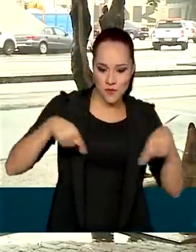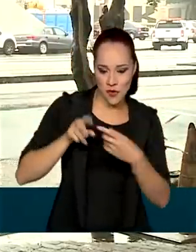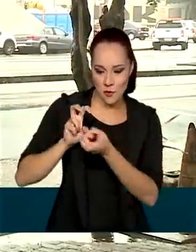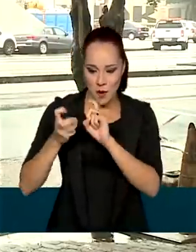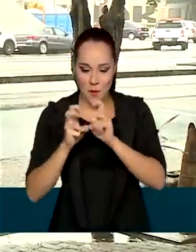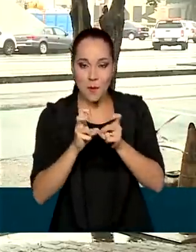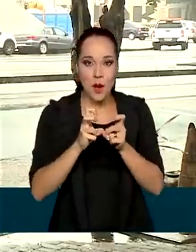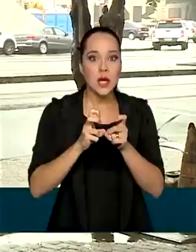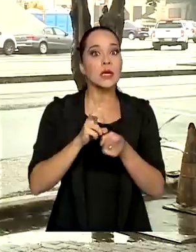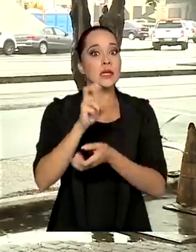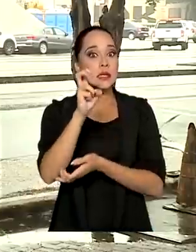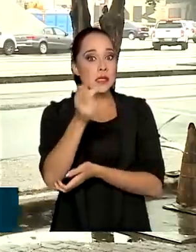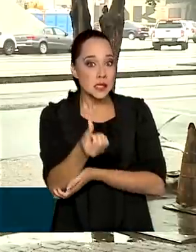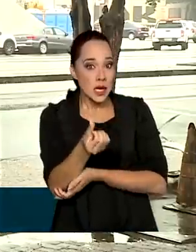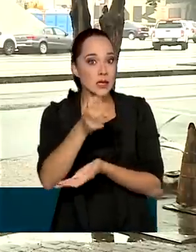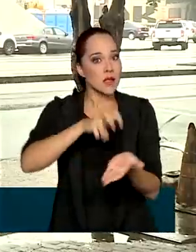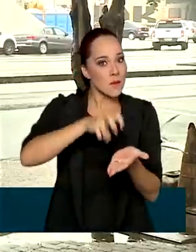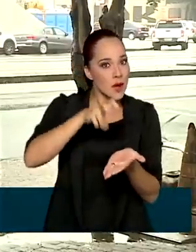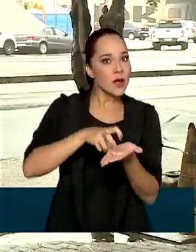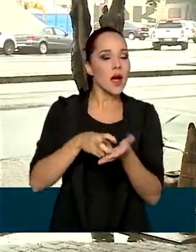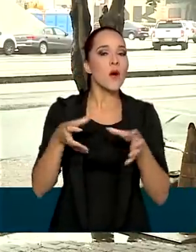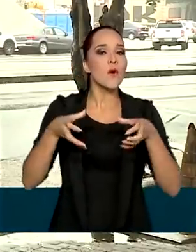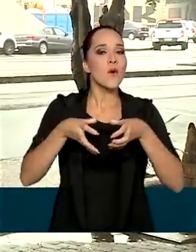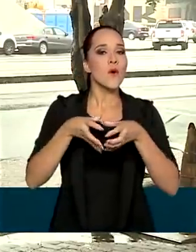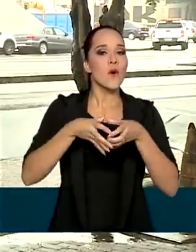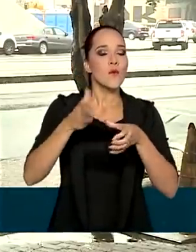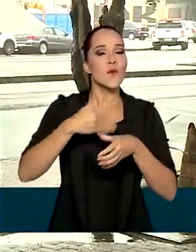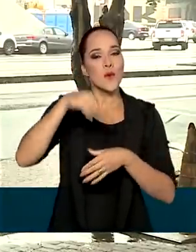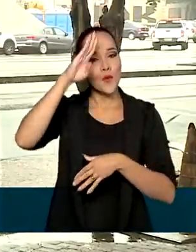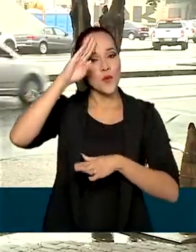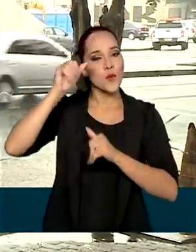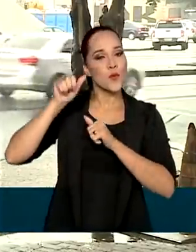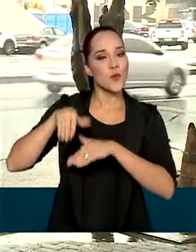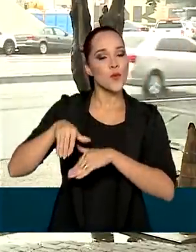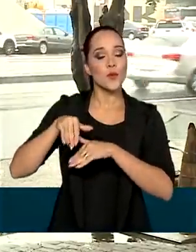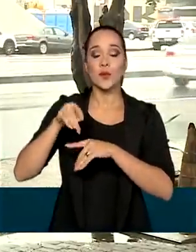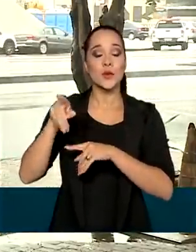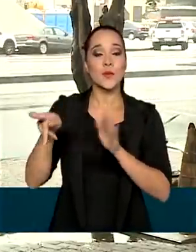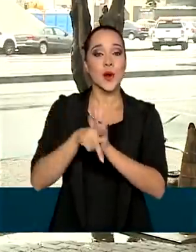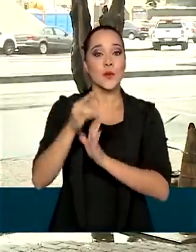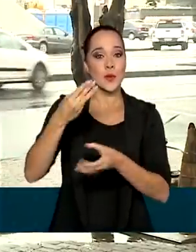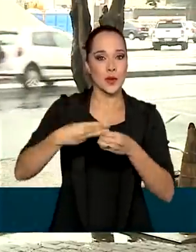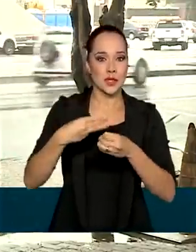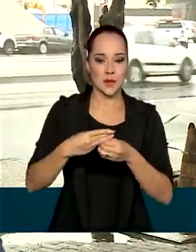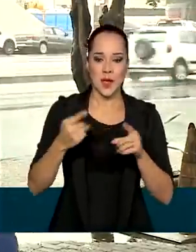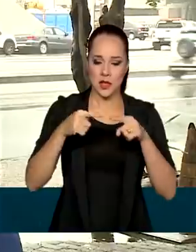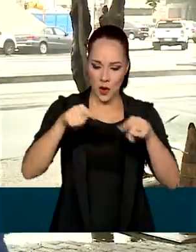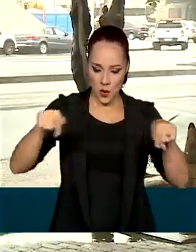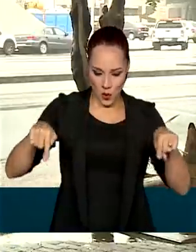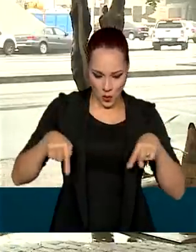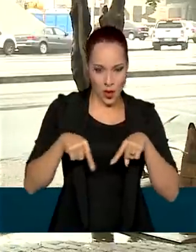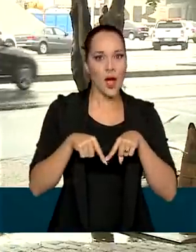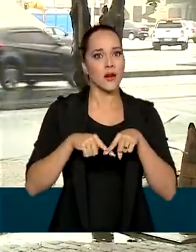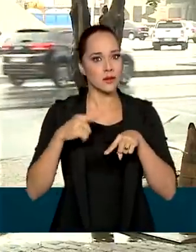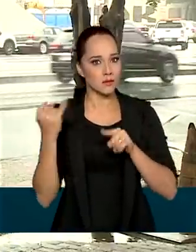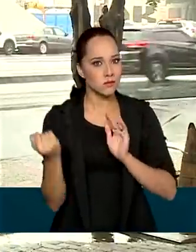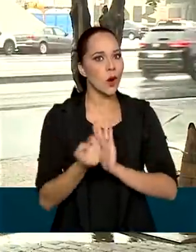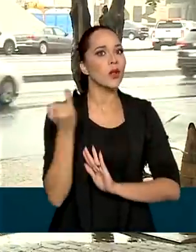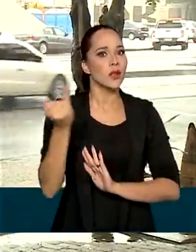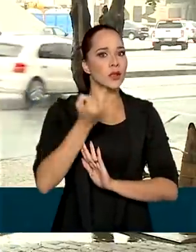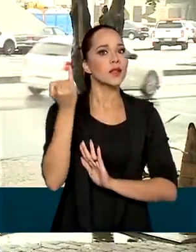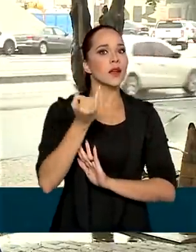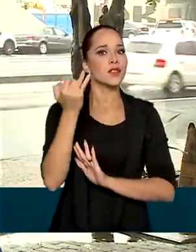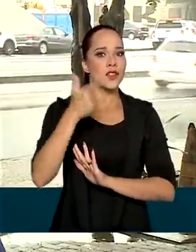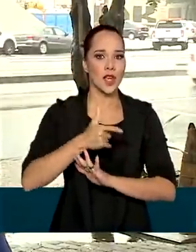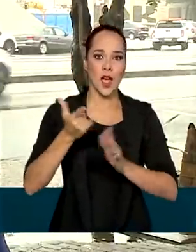às 6 horas da manhã, e é formada exclusivamente por guardas municipais do município. O em frente a um lugar emblemático, Monumento a